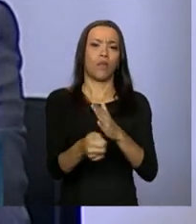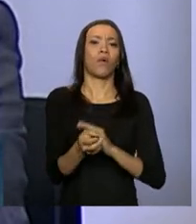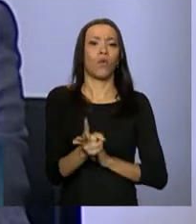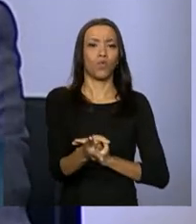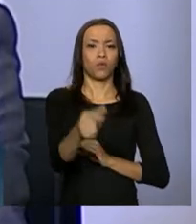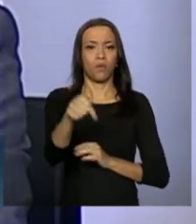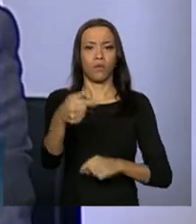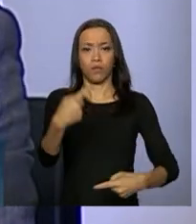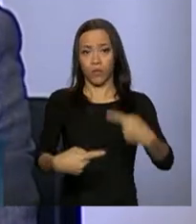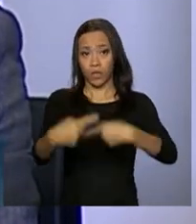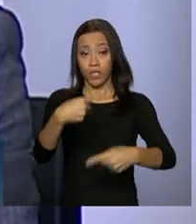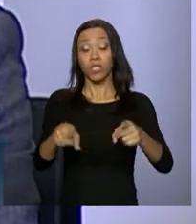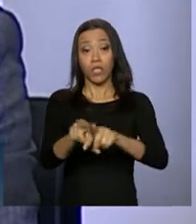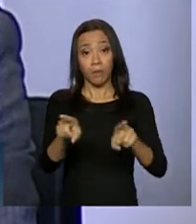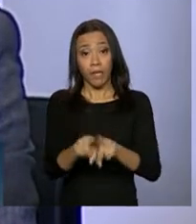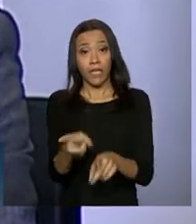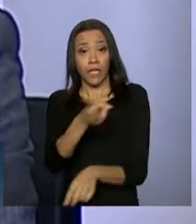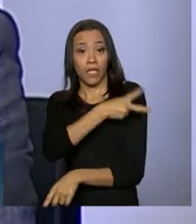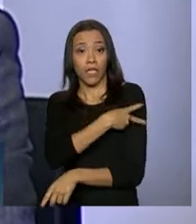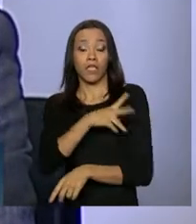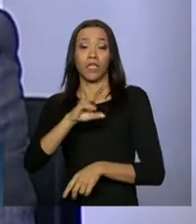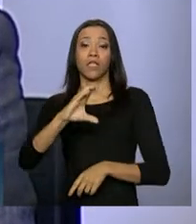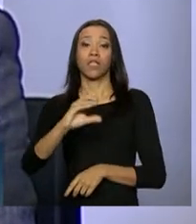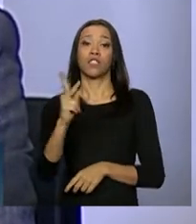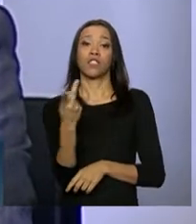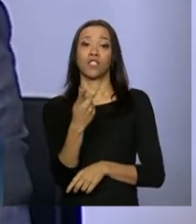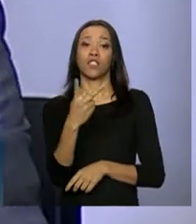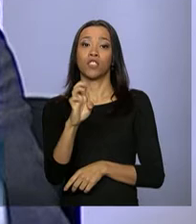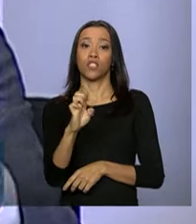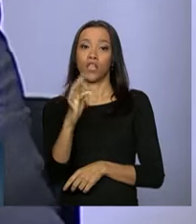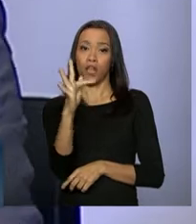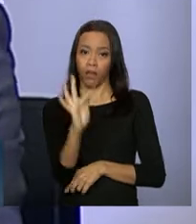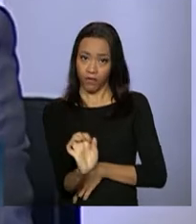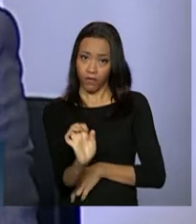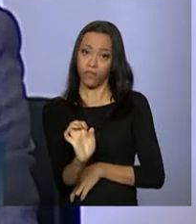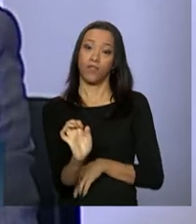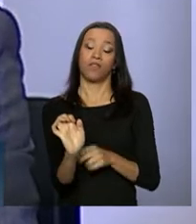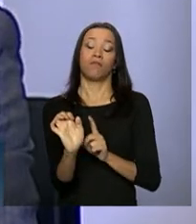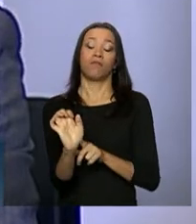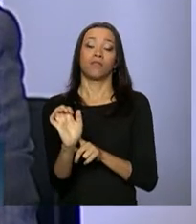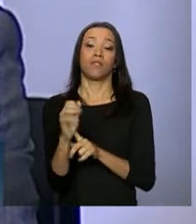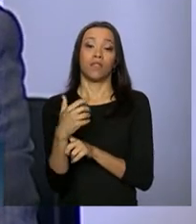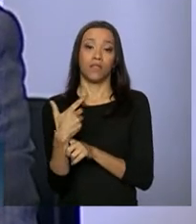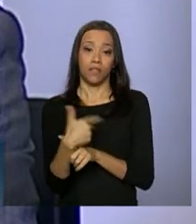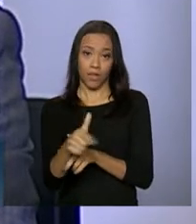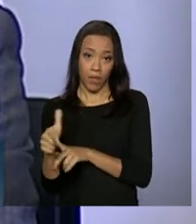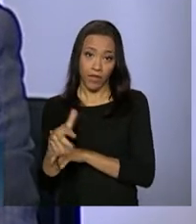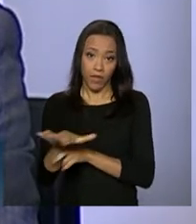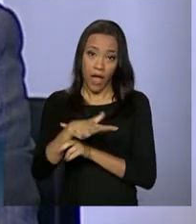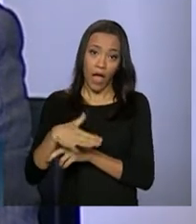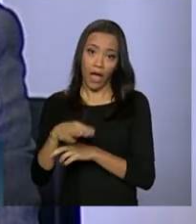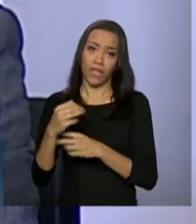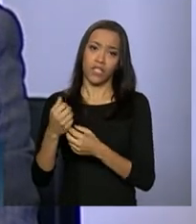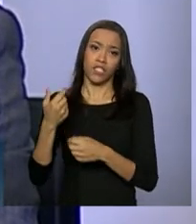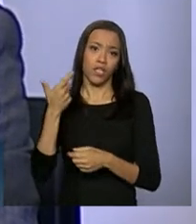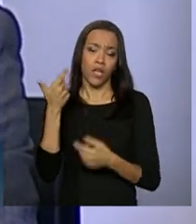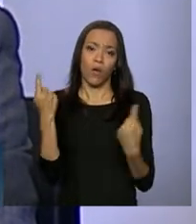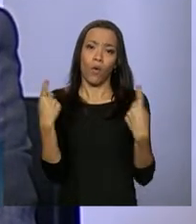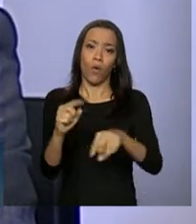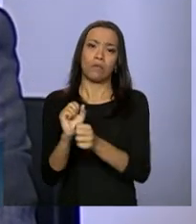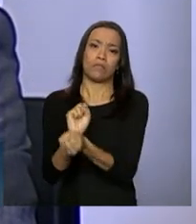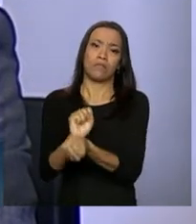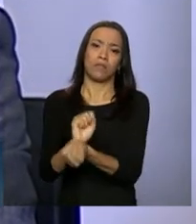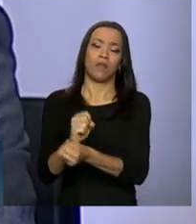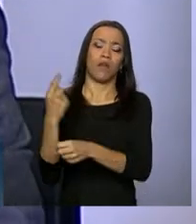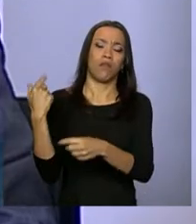Os chefes de divisão de erradicação no trabalho escravo, eu faço uma homenagem a todos, na pessoa do Alexandre Lira, que é o nosso atual